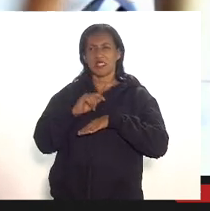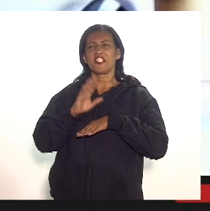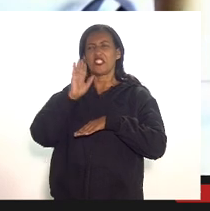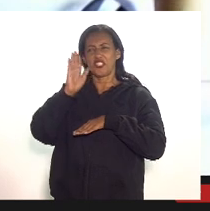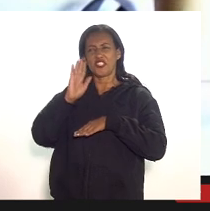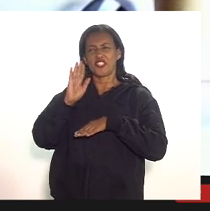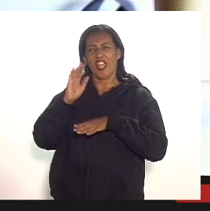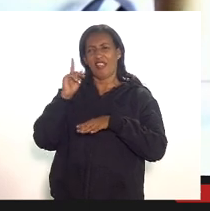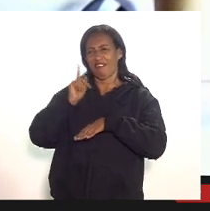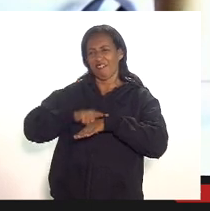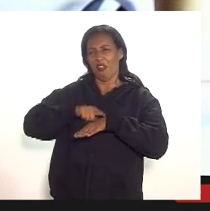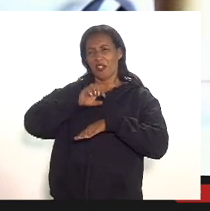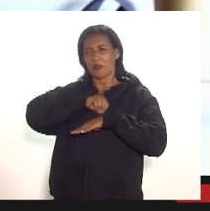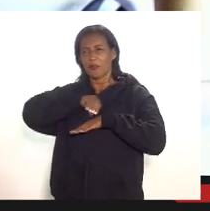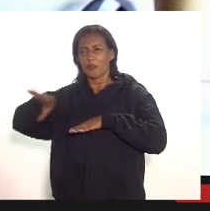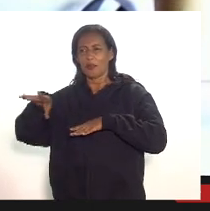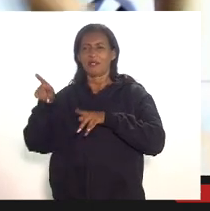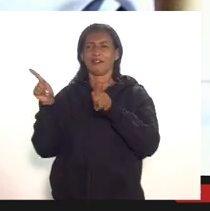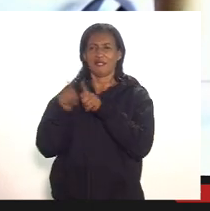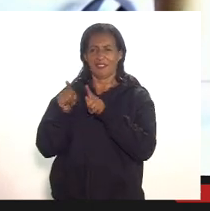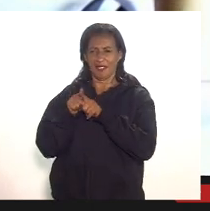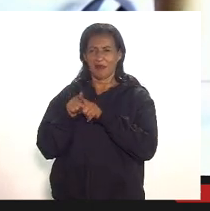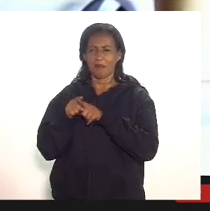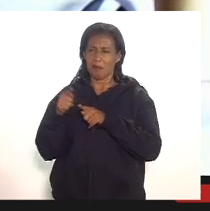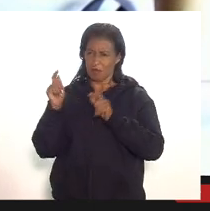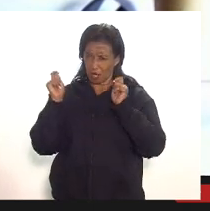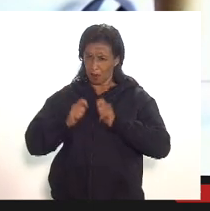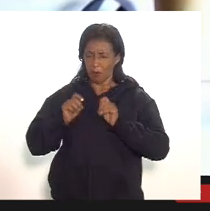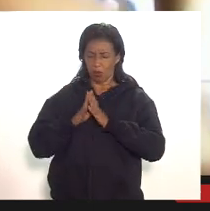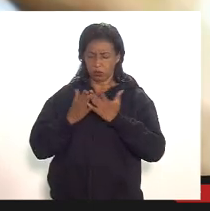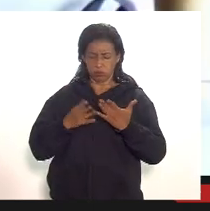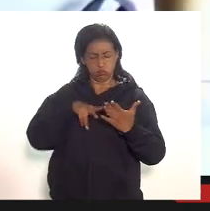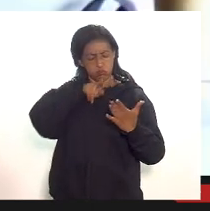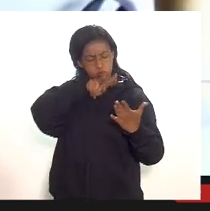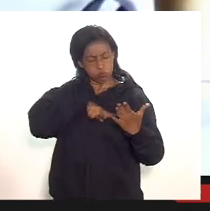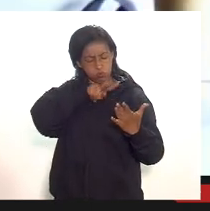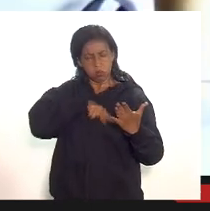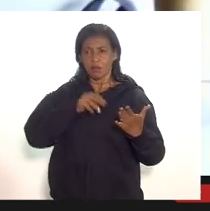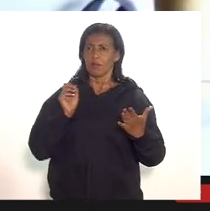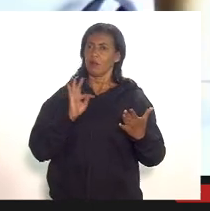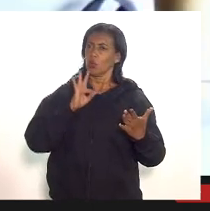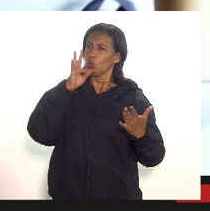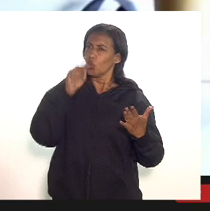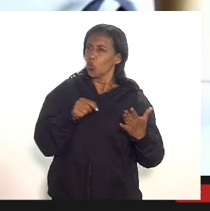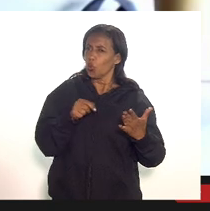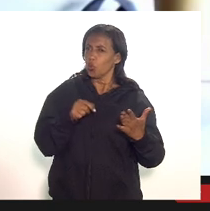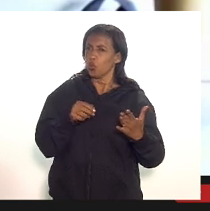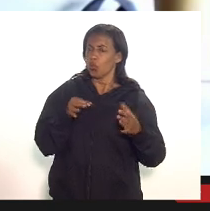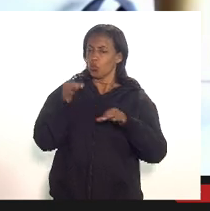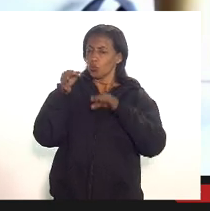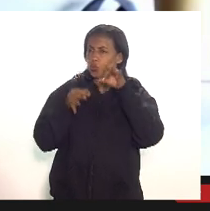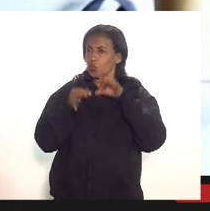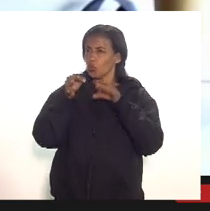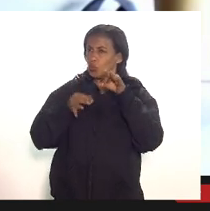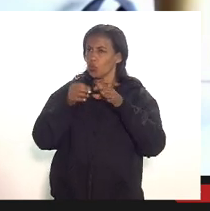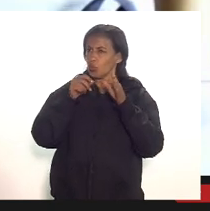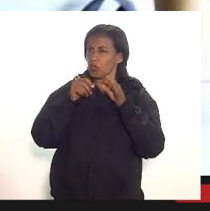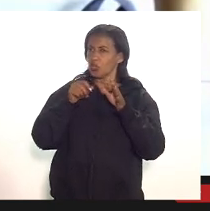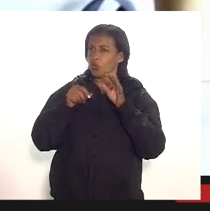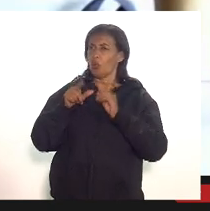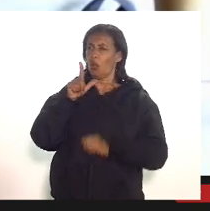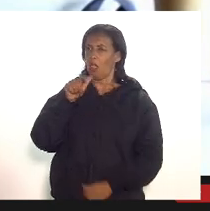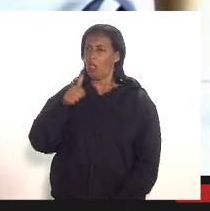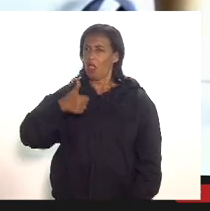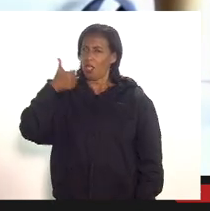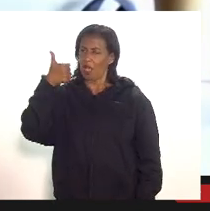ele automaticamente para que ele possa também ver todos os aspectos jurídicos legais e